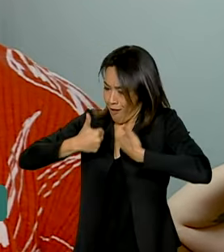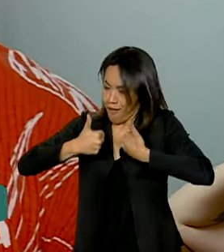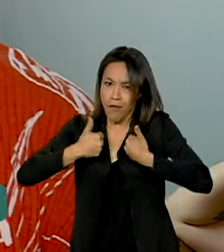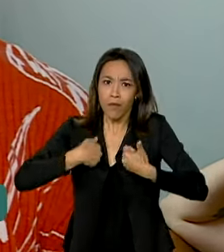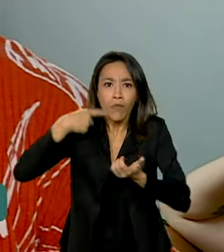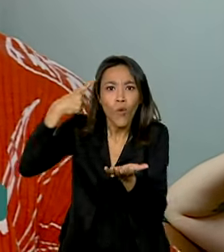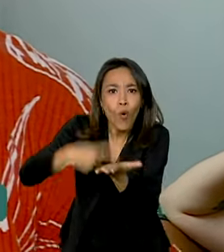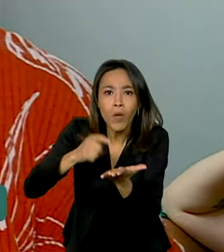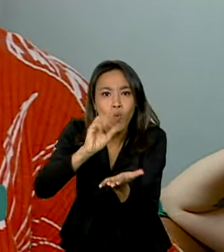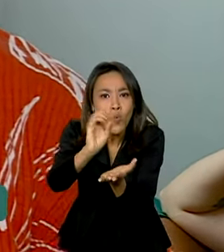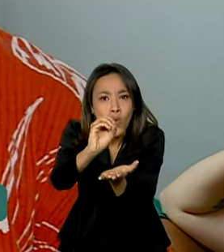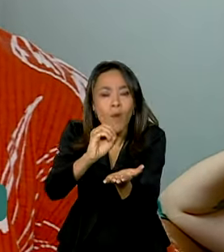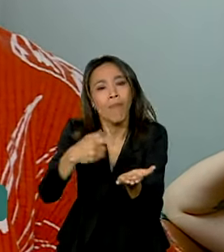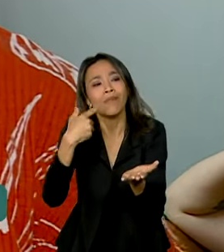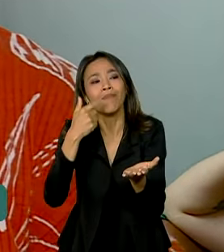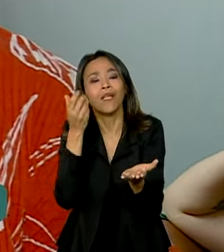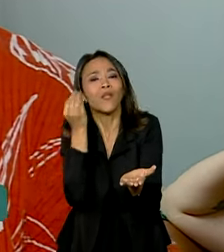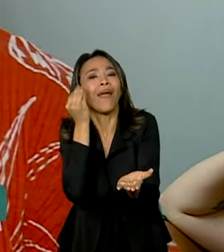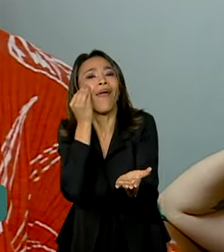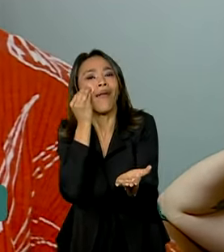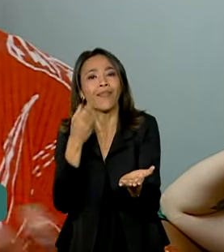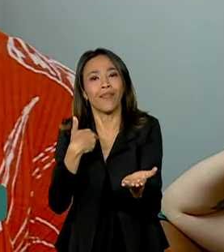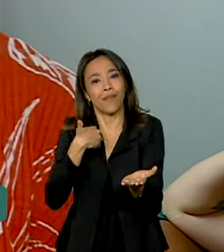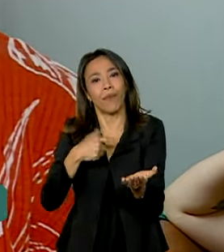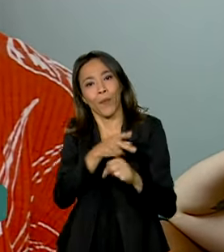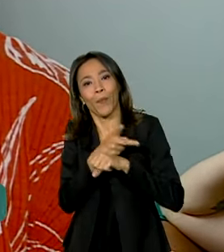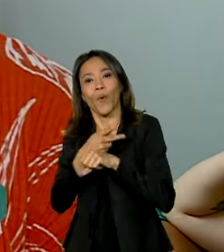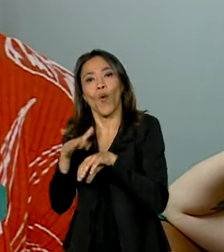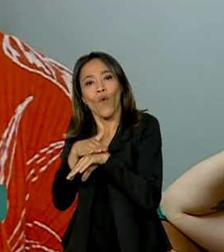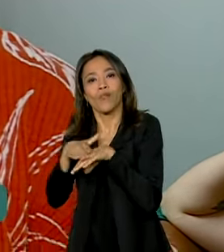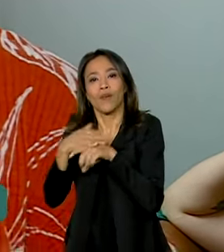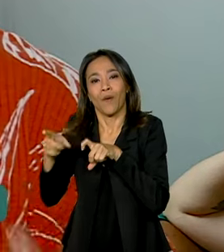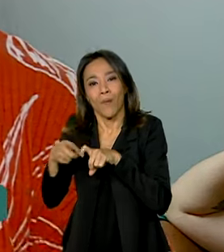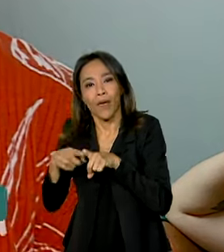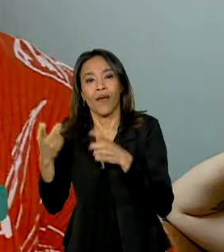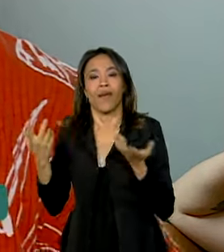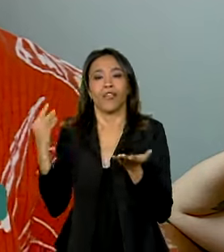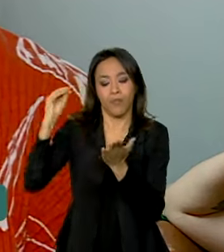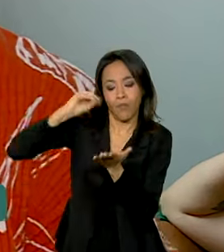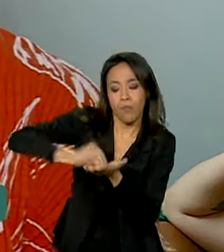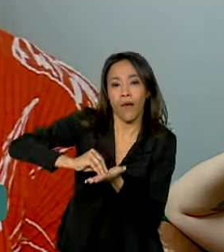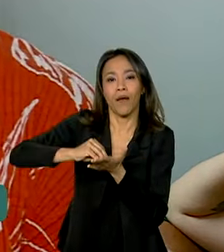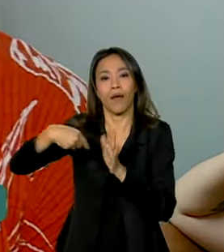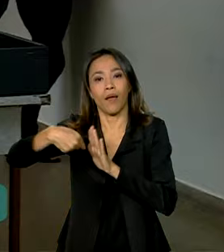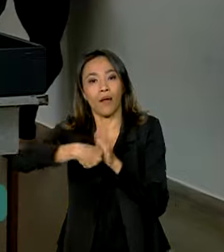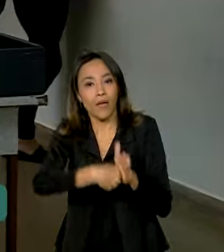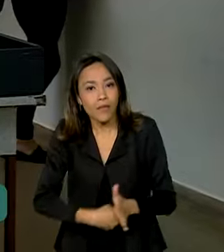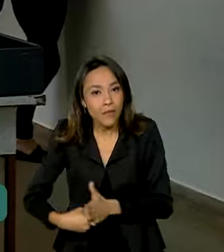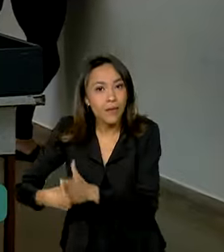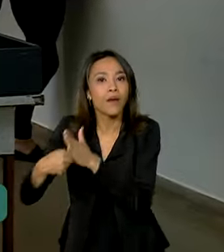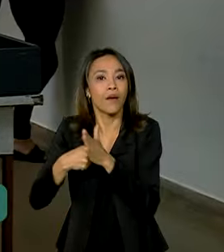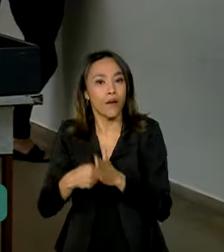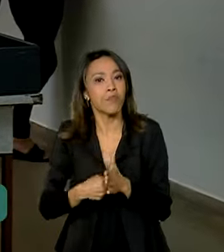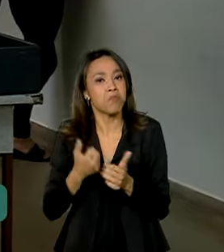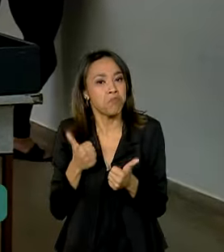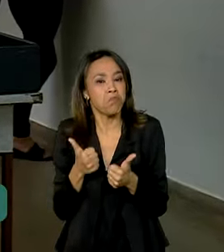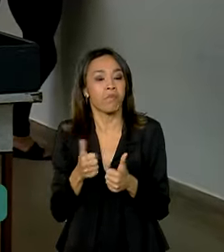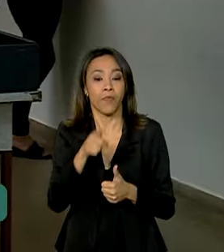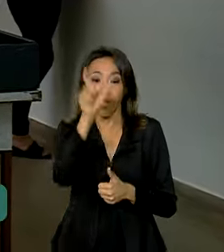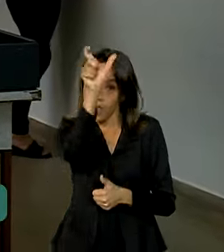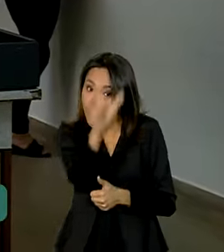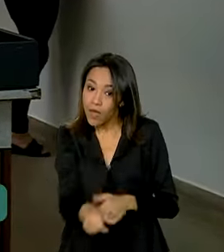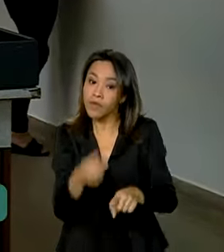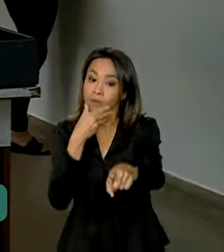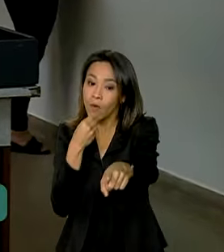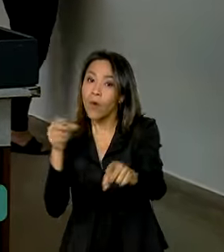esteja marcado, dão um jeito de me encaixar, eu consigo atendimento, consigo marcar os médicos, marcar os exames e fazer. O Wilmar também